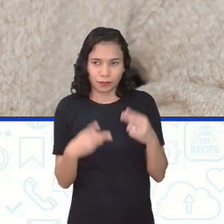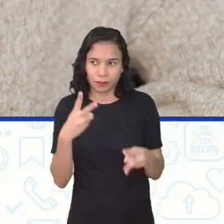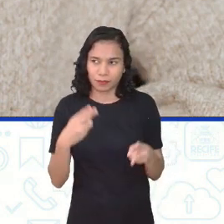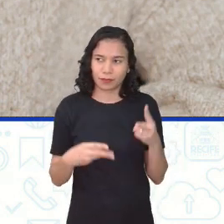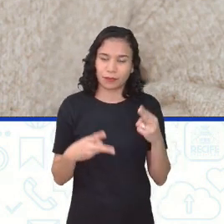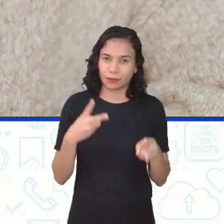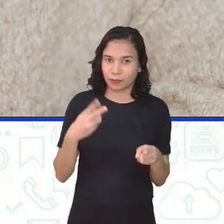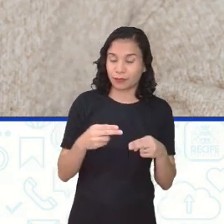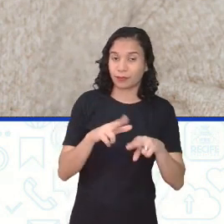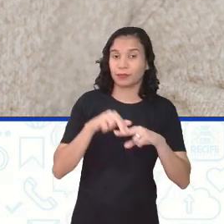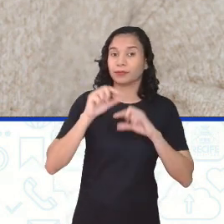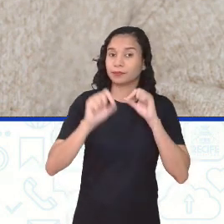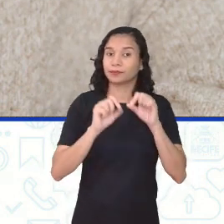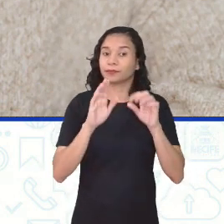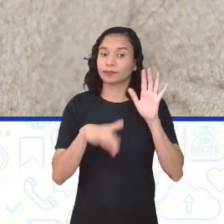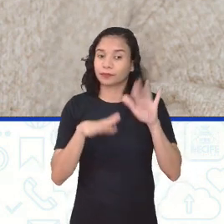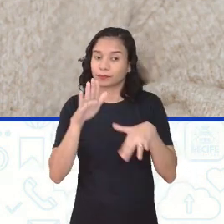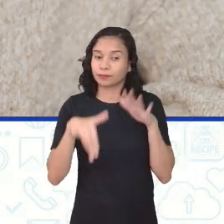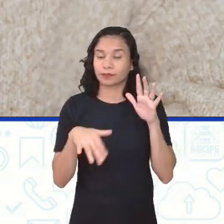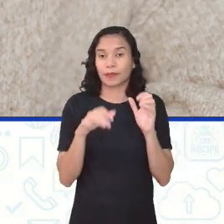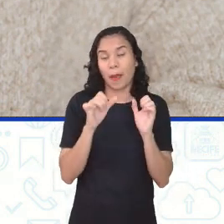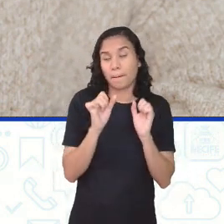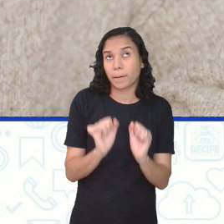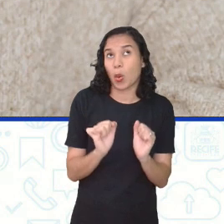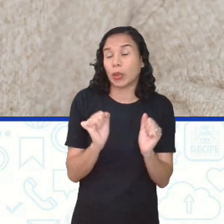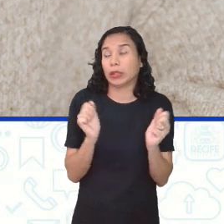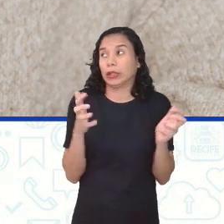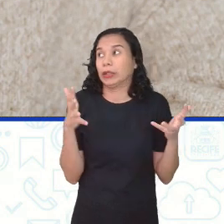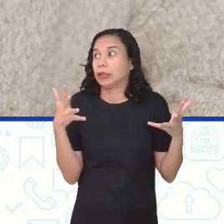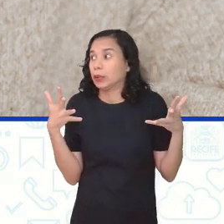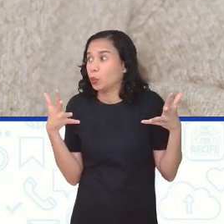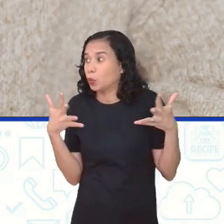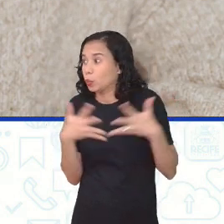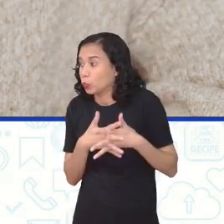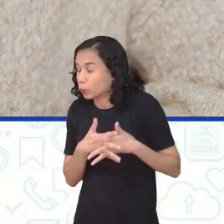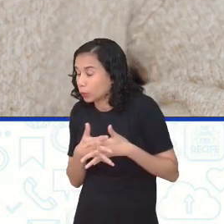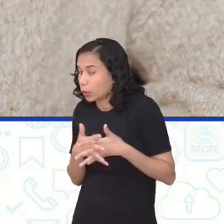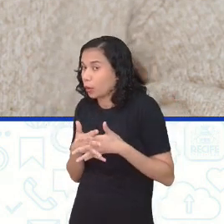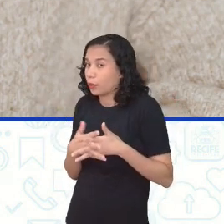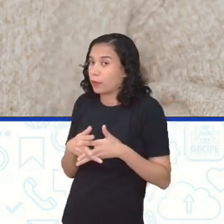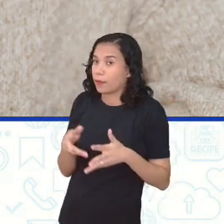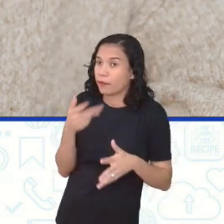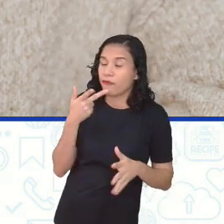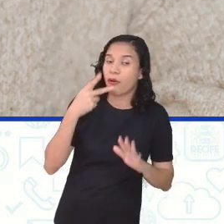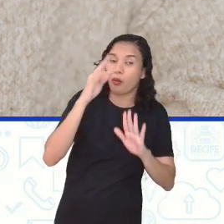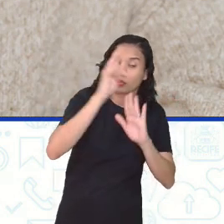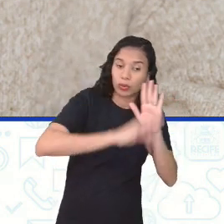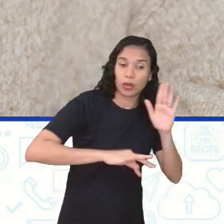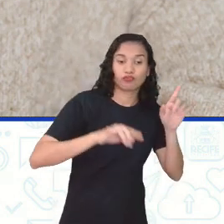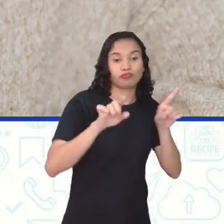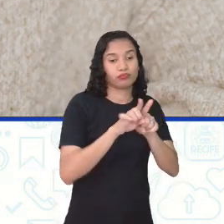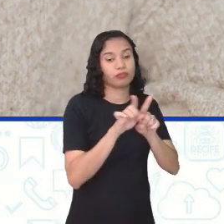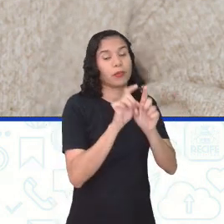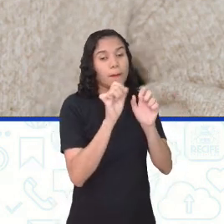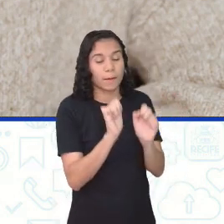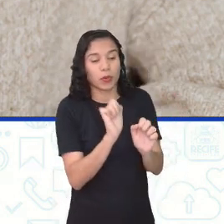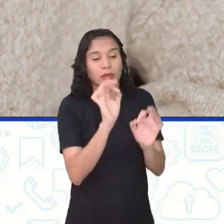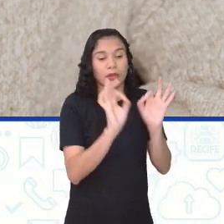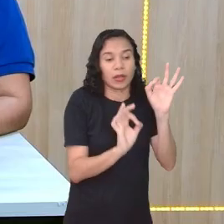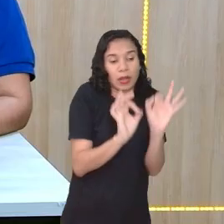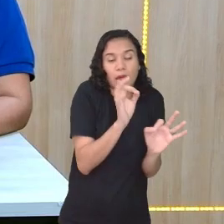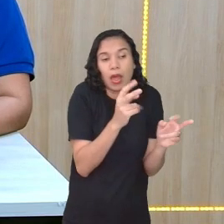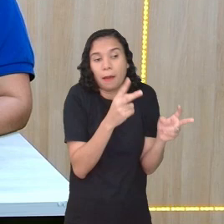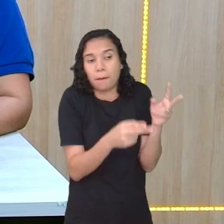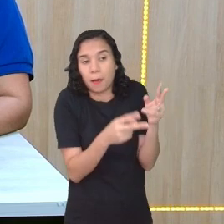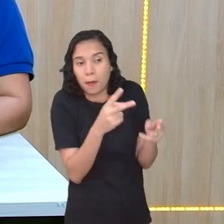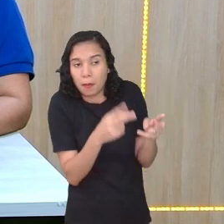né? E, às vezes, isso pode ser um pouco complicado. Não que o texto também não seja editado, né? Não claro. Tem muitos autores que